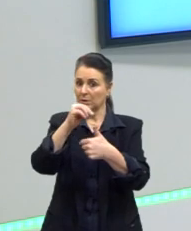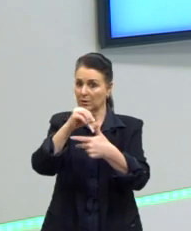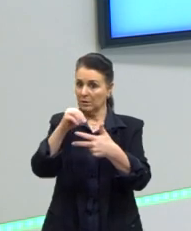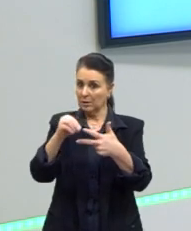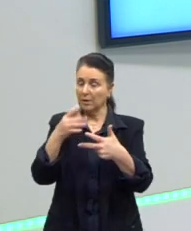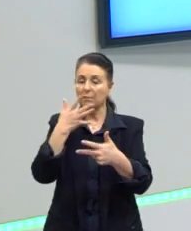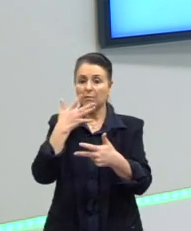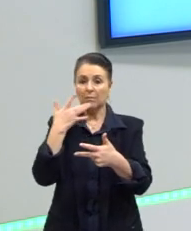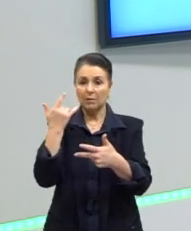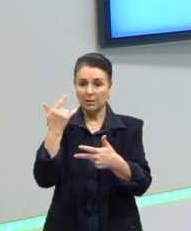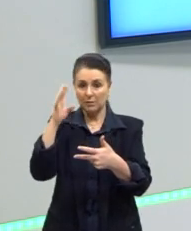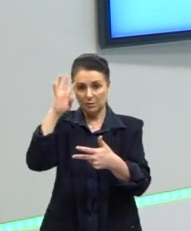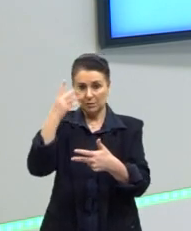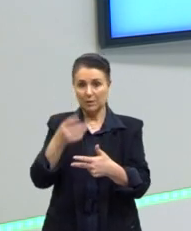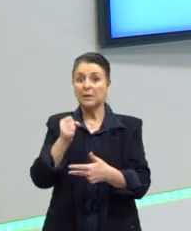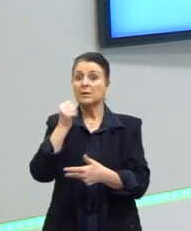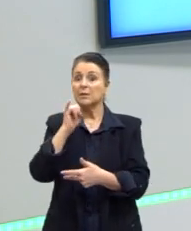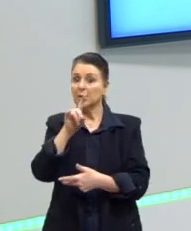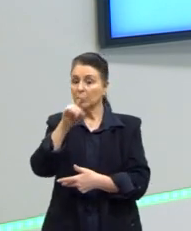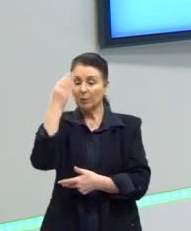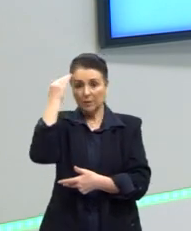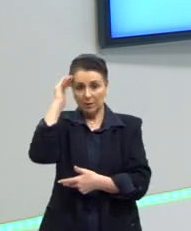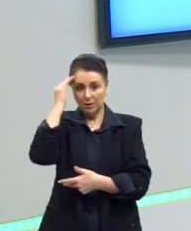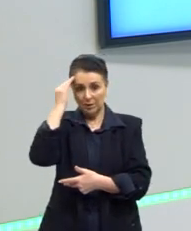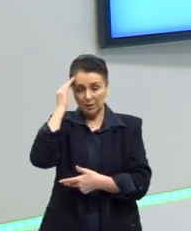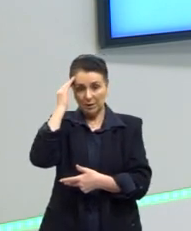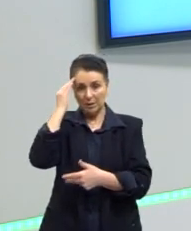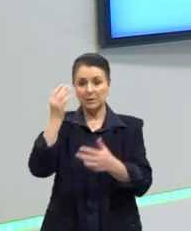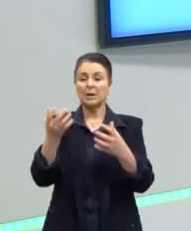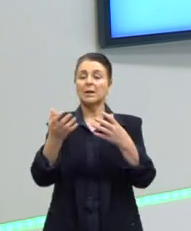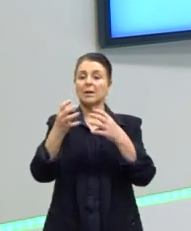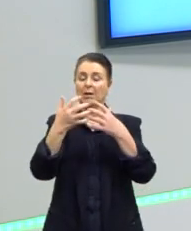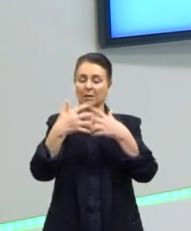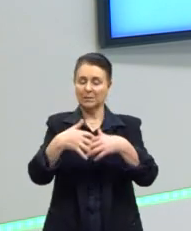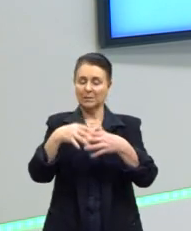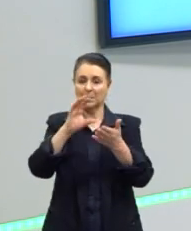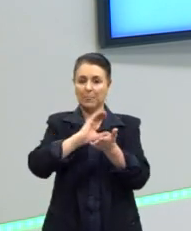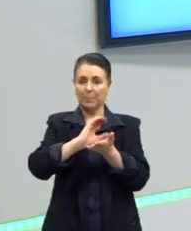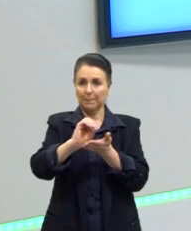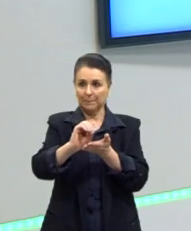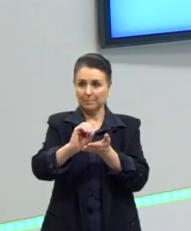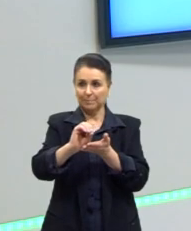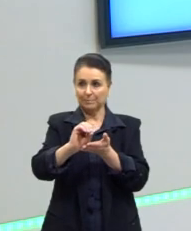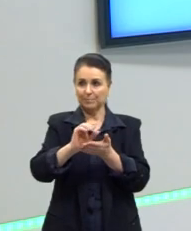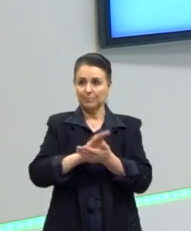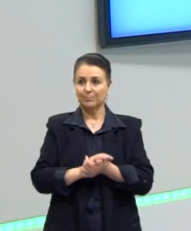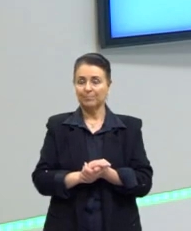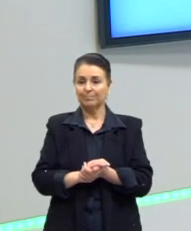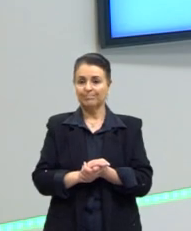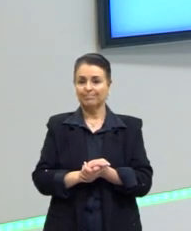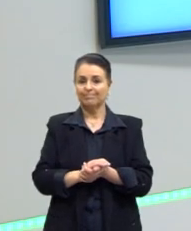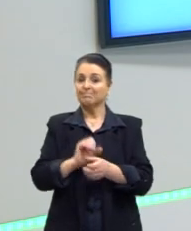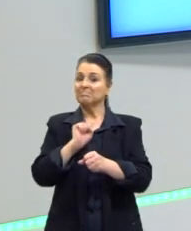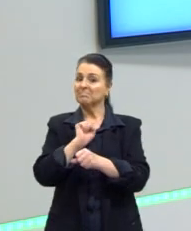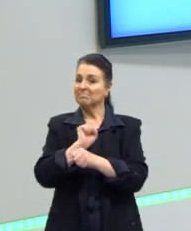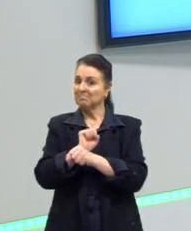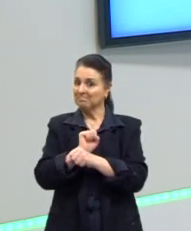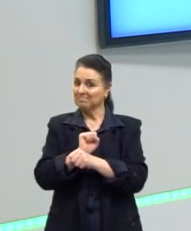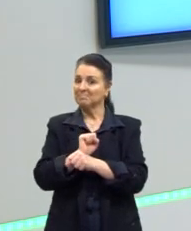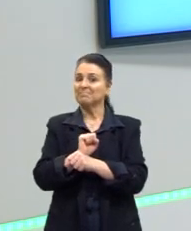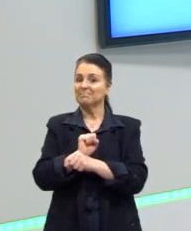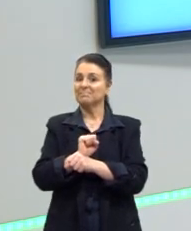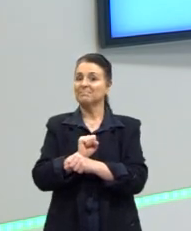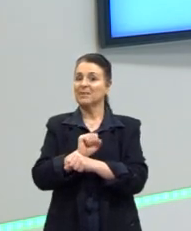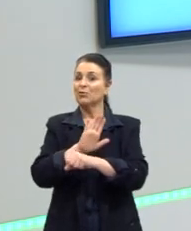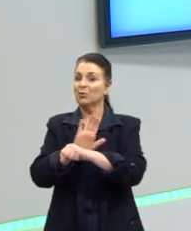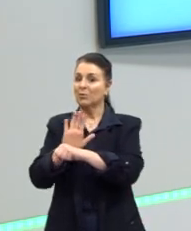resolver se conhecesse todas as funções orgânicas. Certo? Eu espero que tenha ajudado vocês a